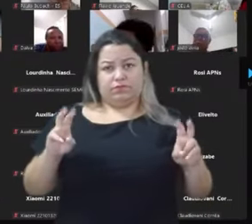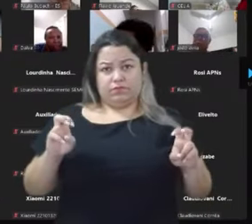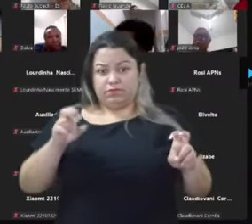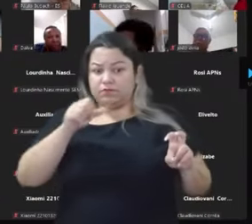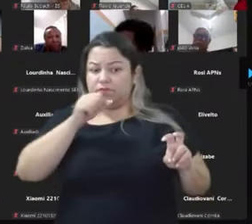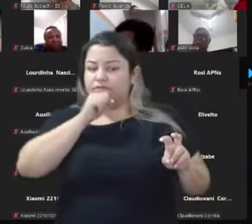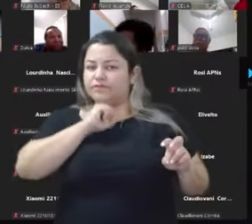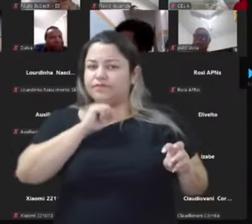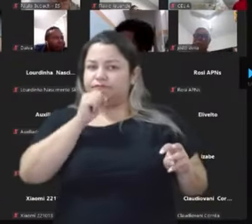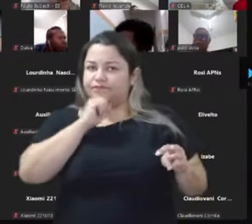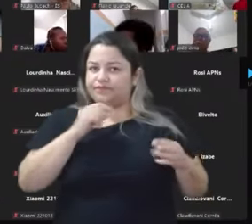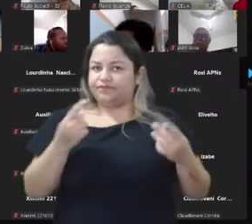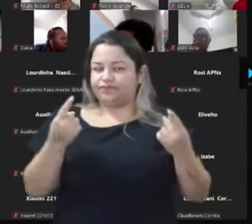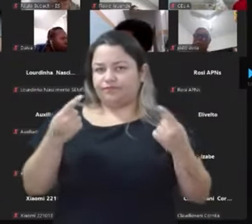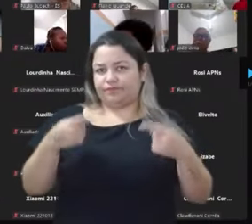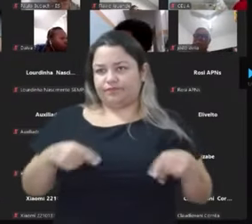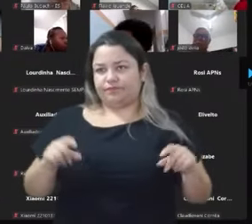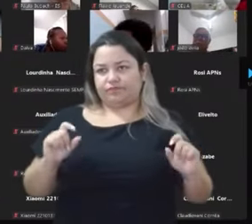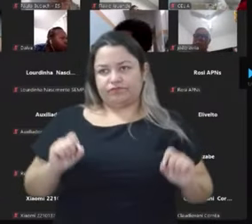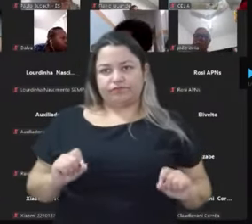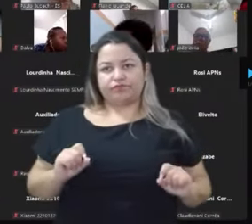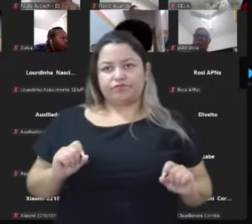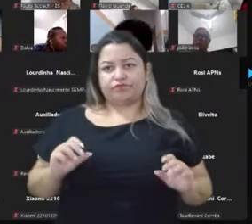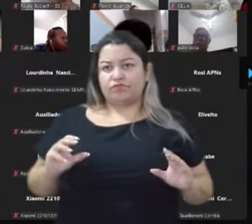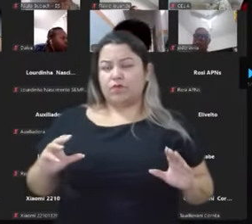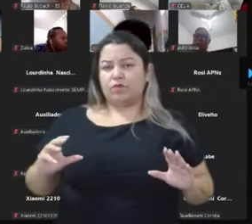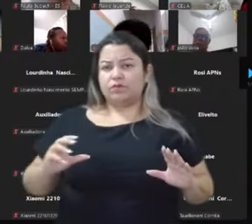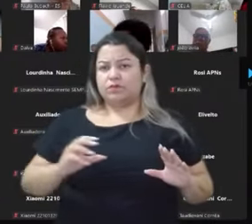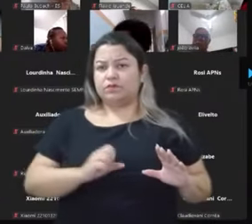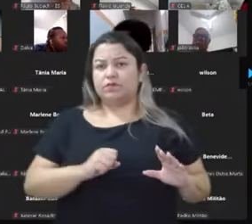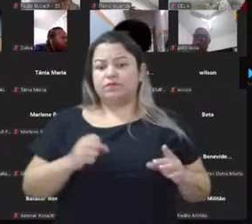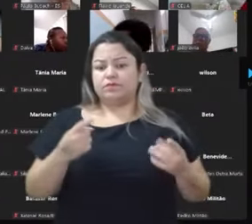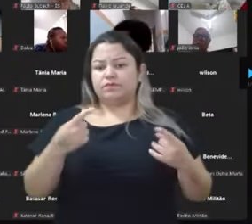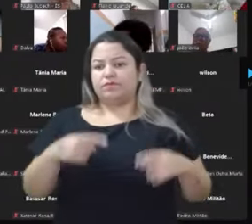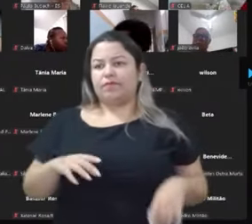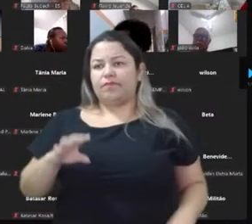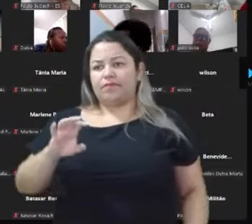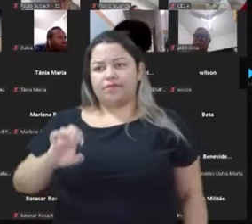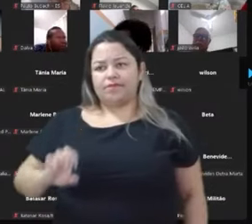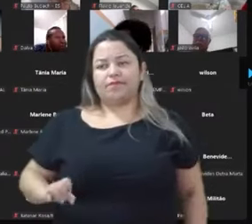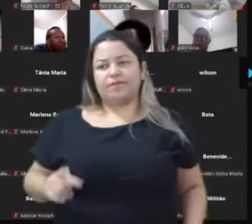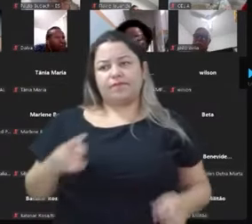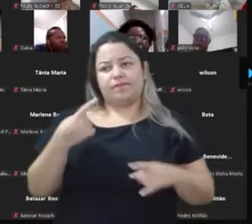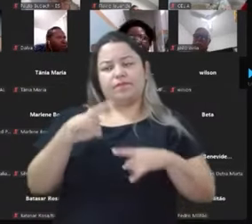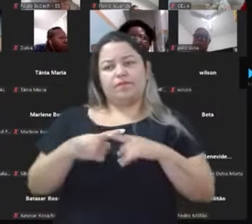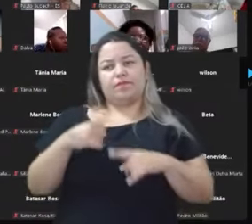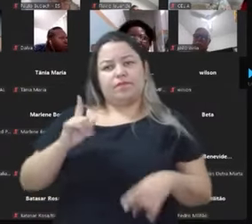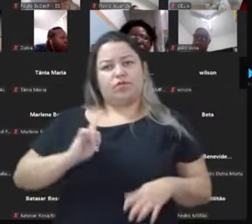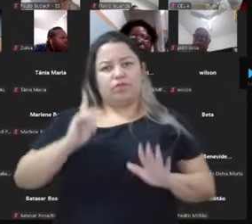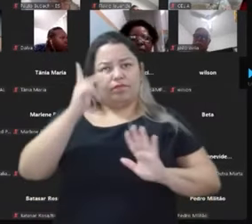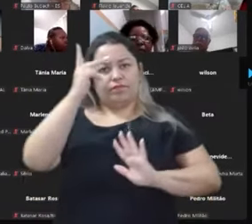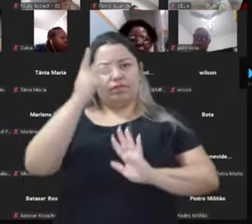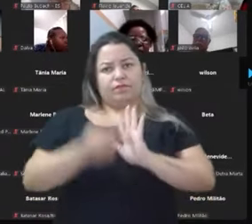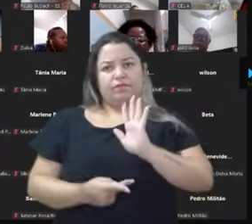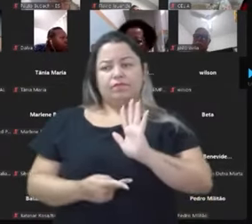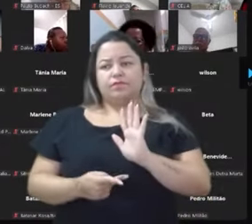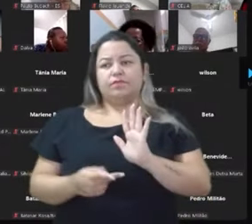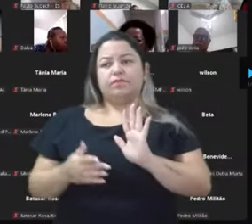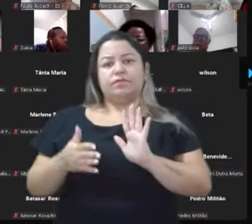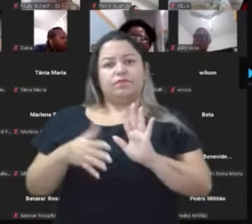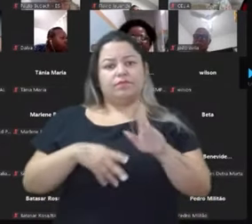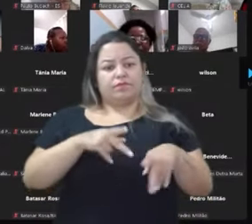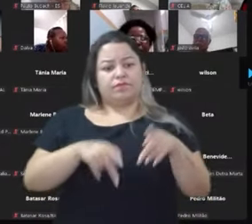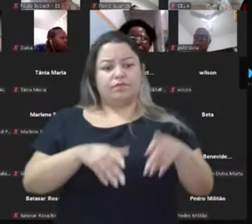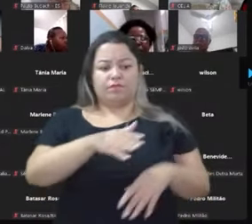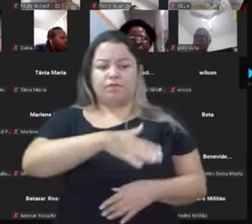política, eles foram engolidos pela extrema direita. A esquerda só não foi engolida porque a esquerda tinha um projeto pró-povo. E aí a